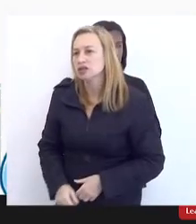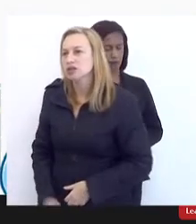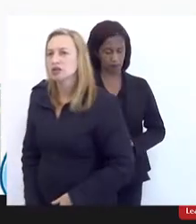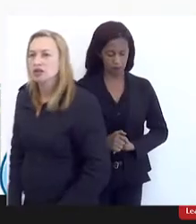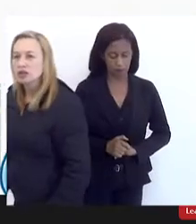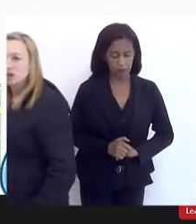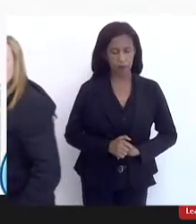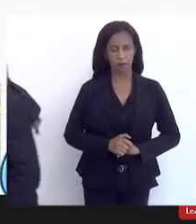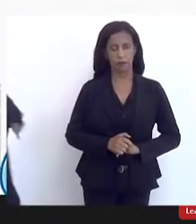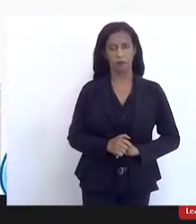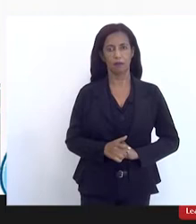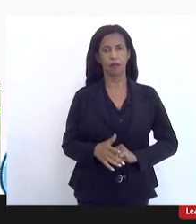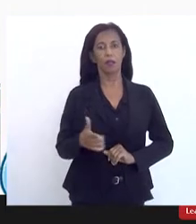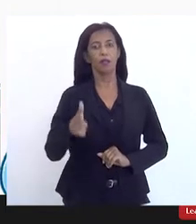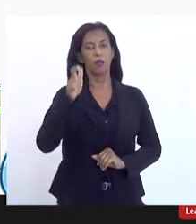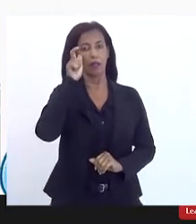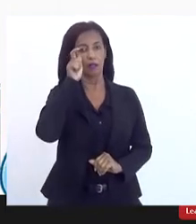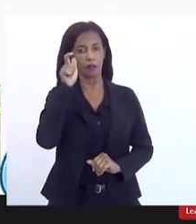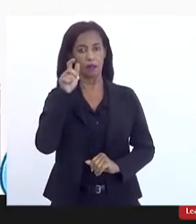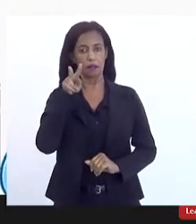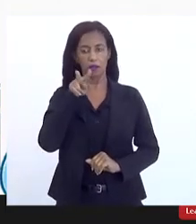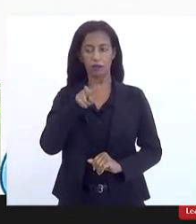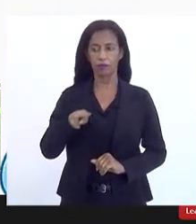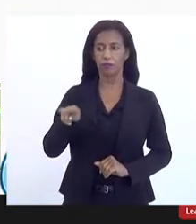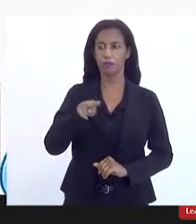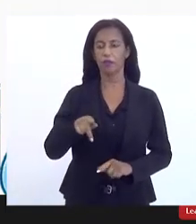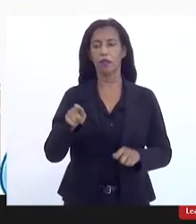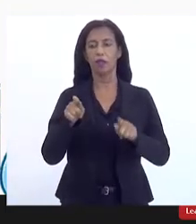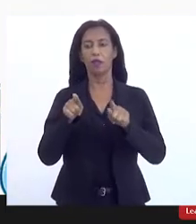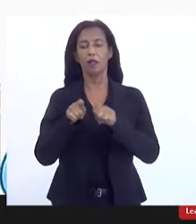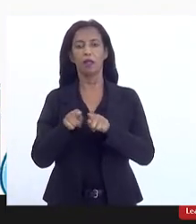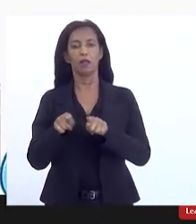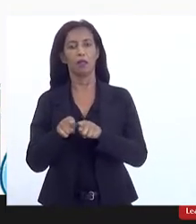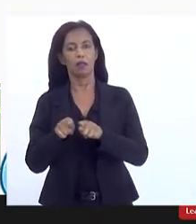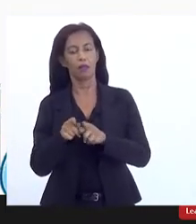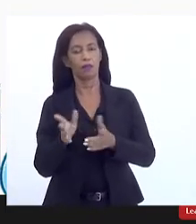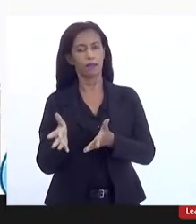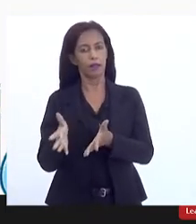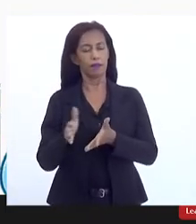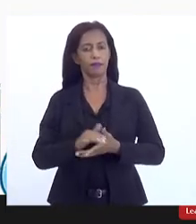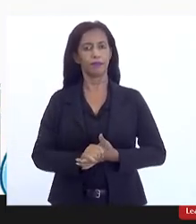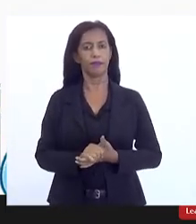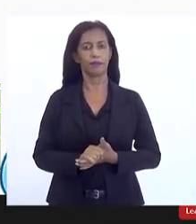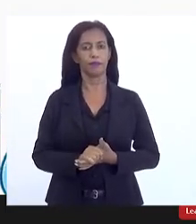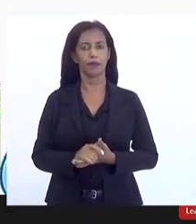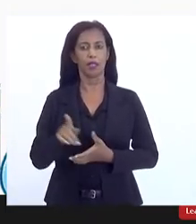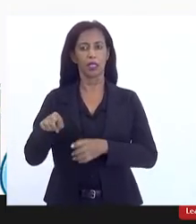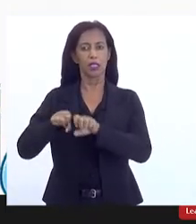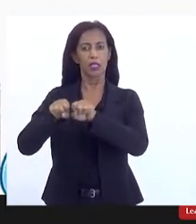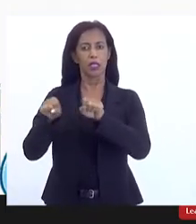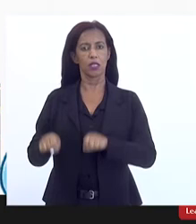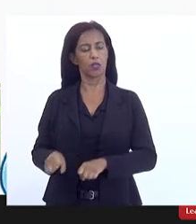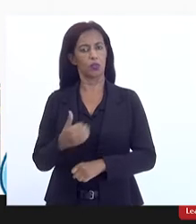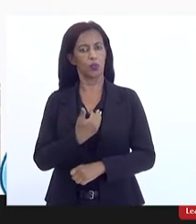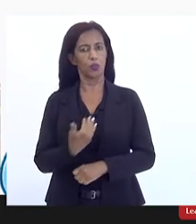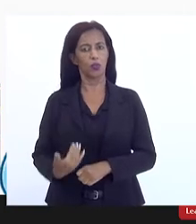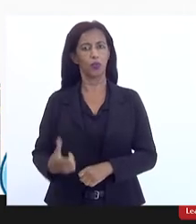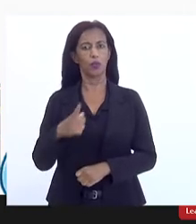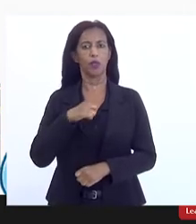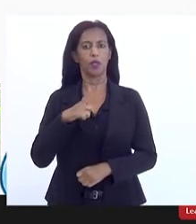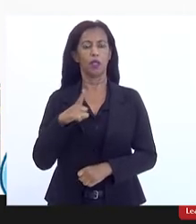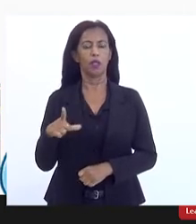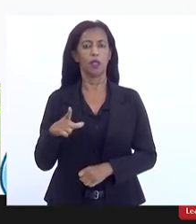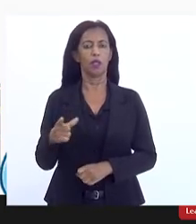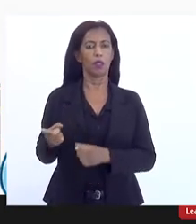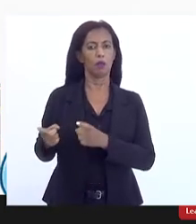muito precária e é interessante observar também as diferenças nós temos aí casos de sistemas públicos temos o caso da